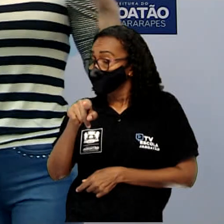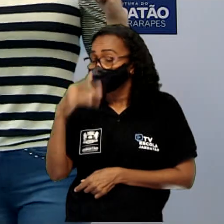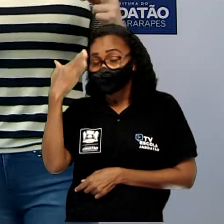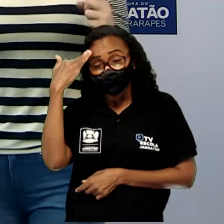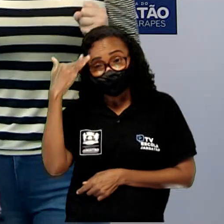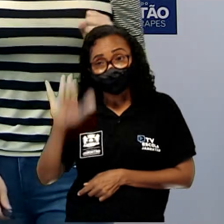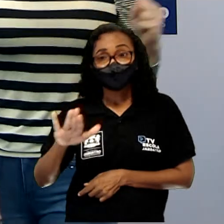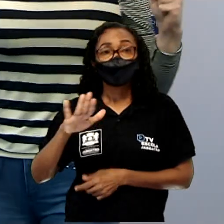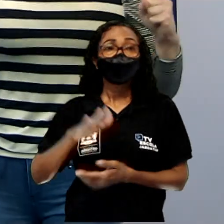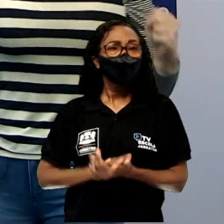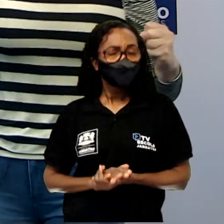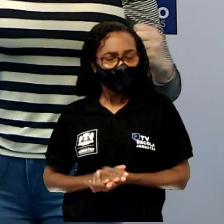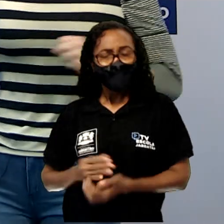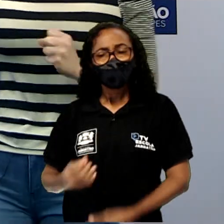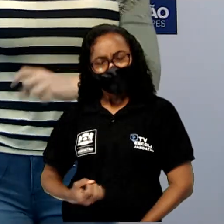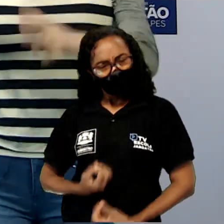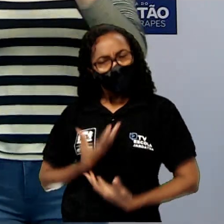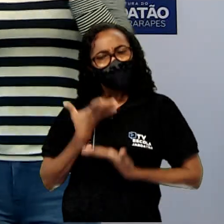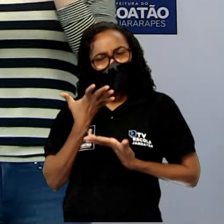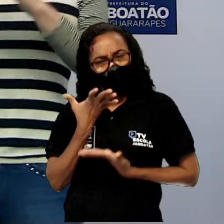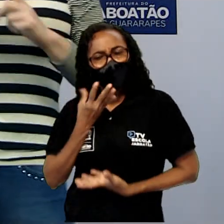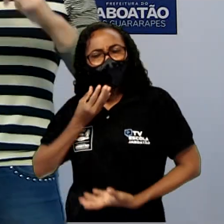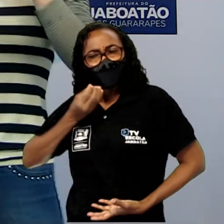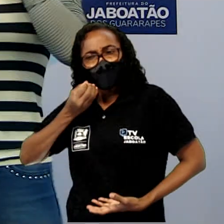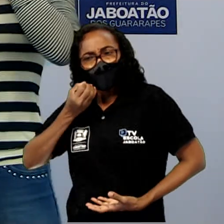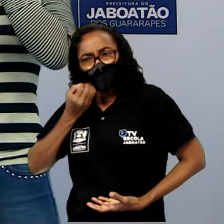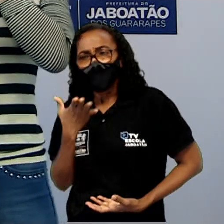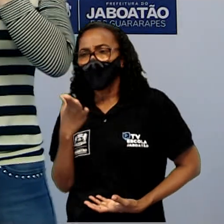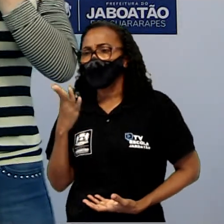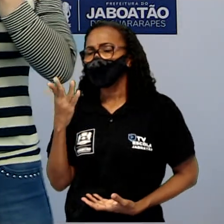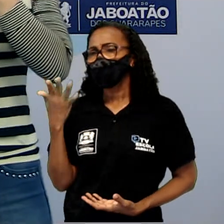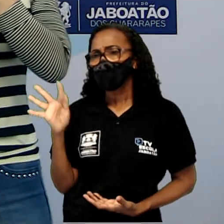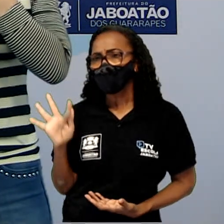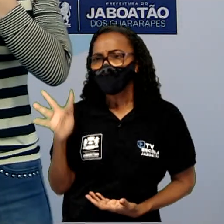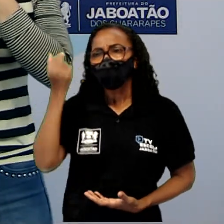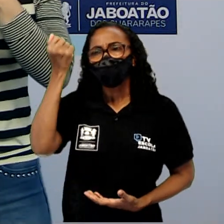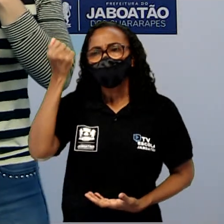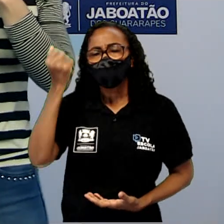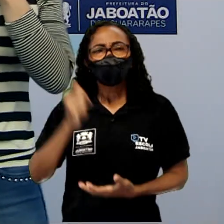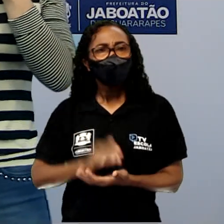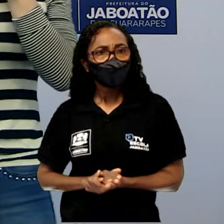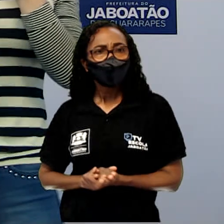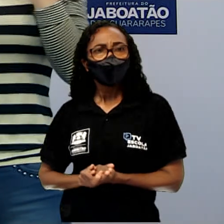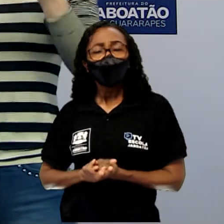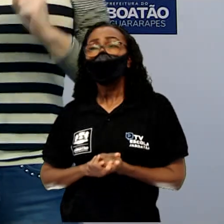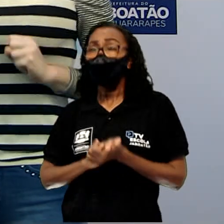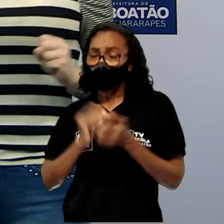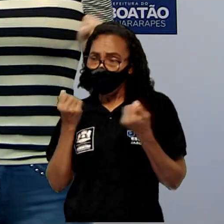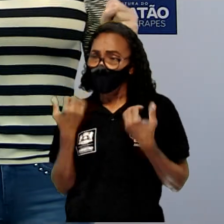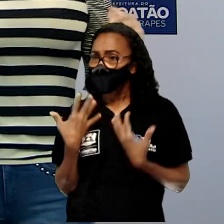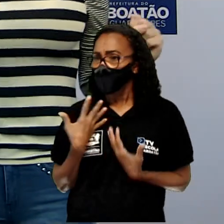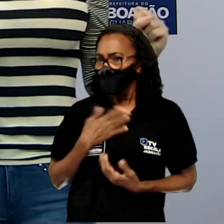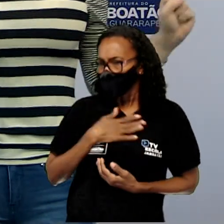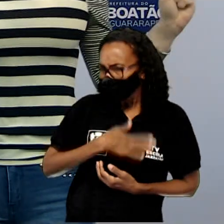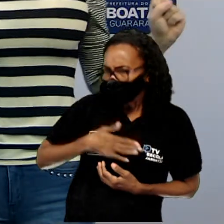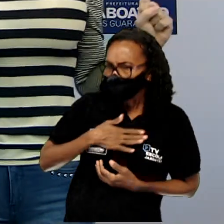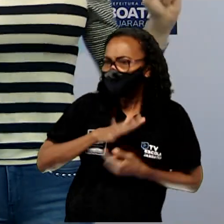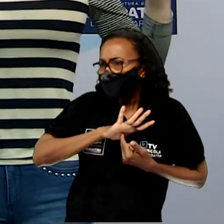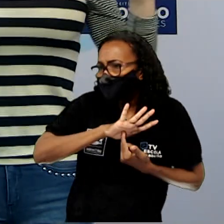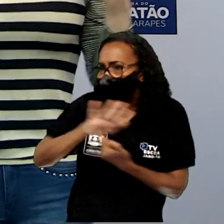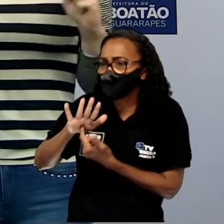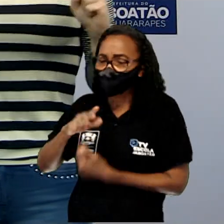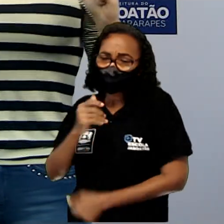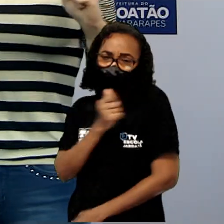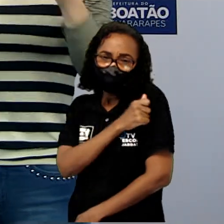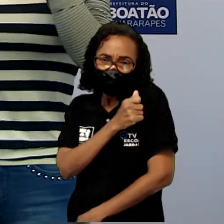Que poema fantástico, né gente? Aqui é um poema que eu gosto de mostrar para os meus alunos, quando eles costumam dizer assim,